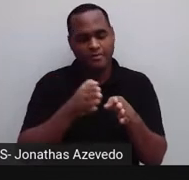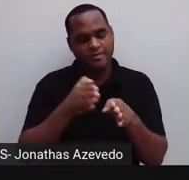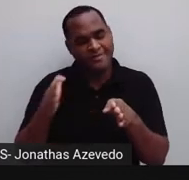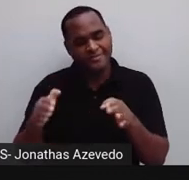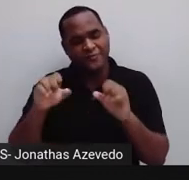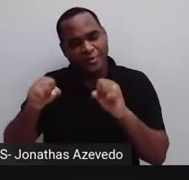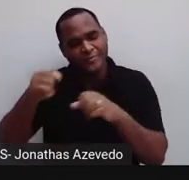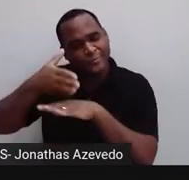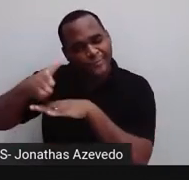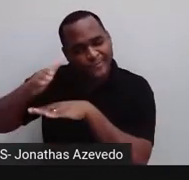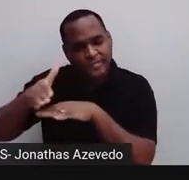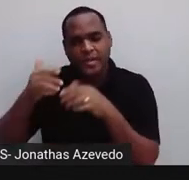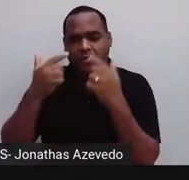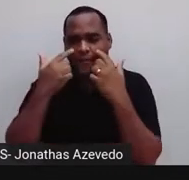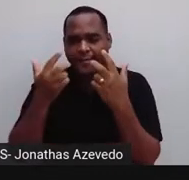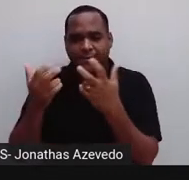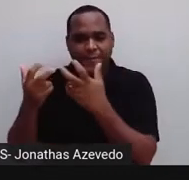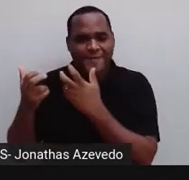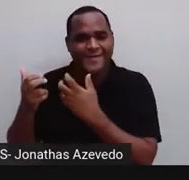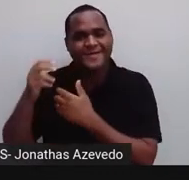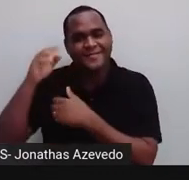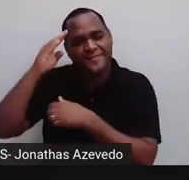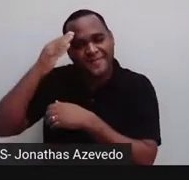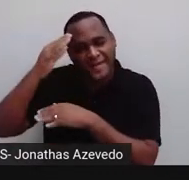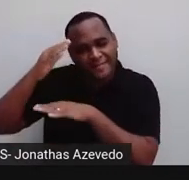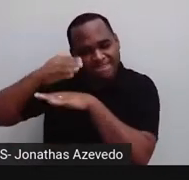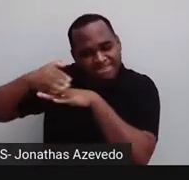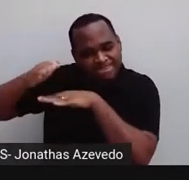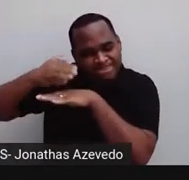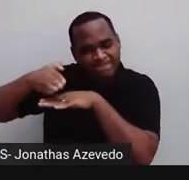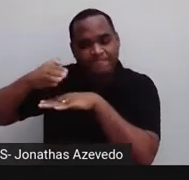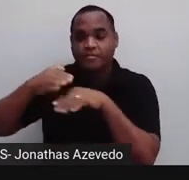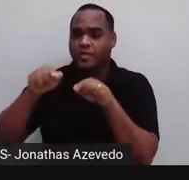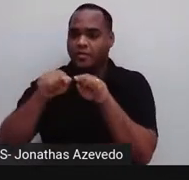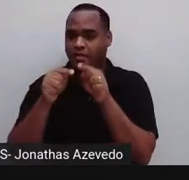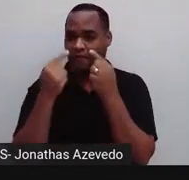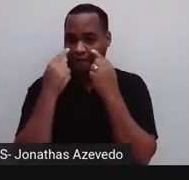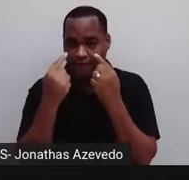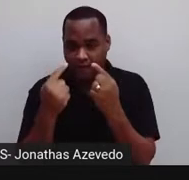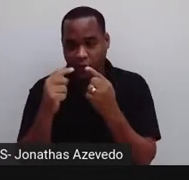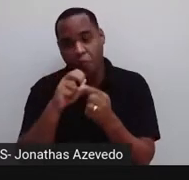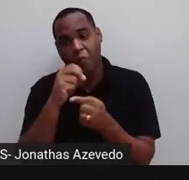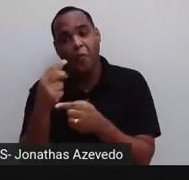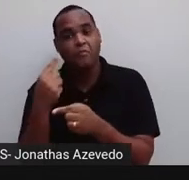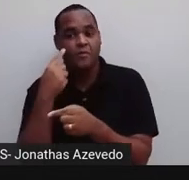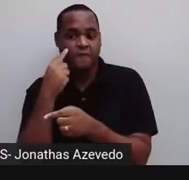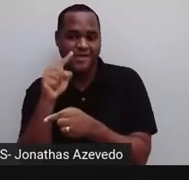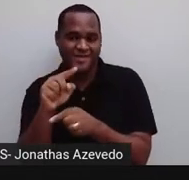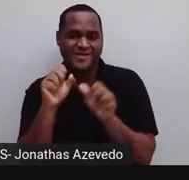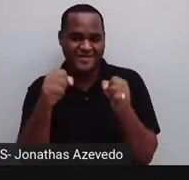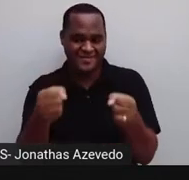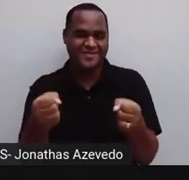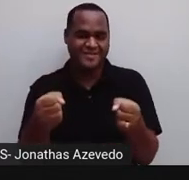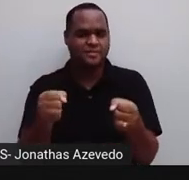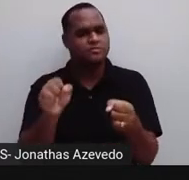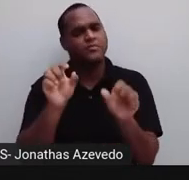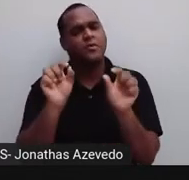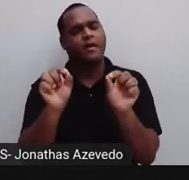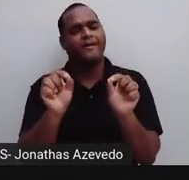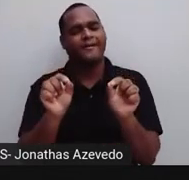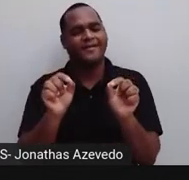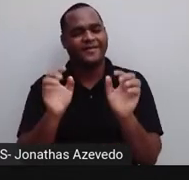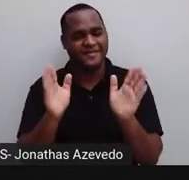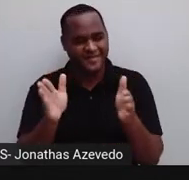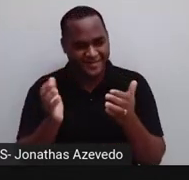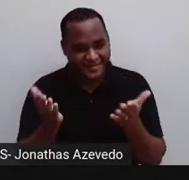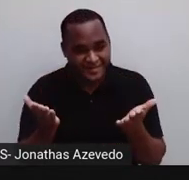visto, tá? Ou o que a gente estava vendo. Então, uma dessas formas era o seguinte. Já no